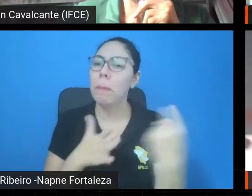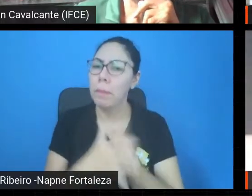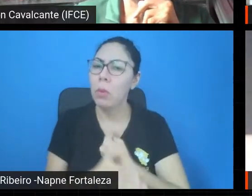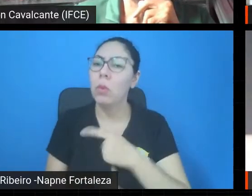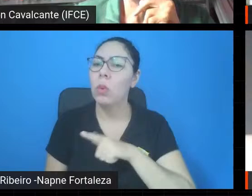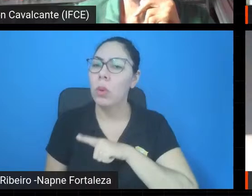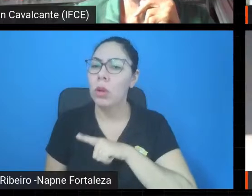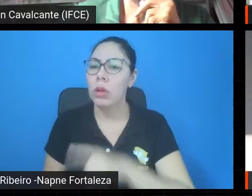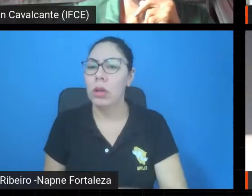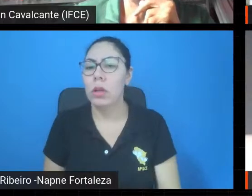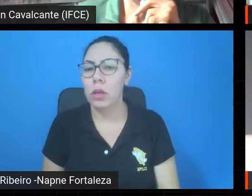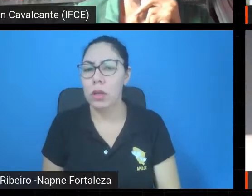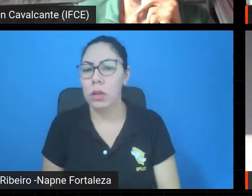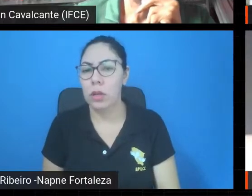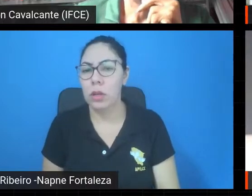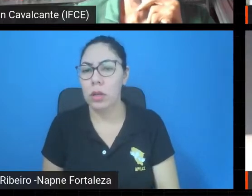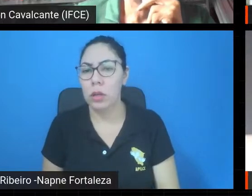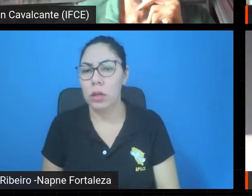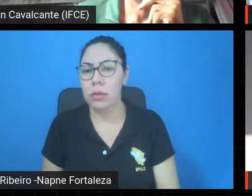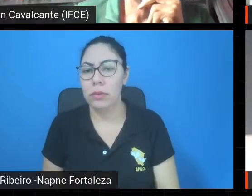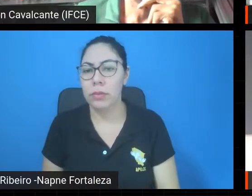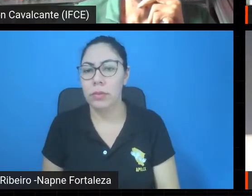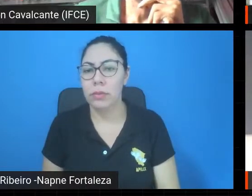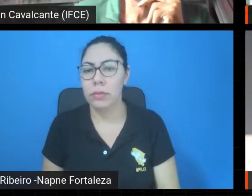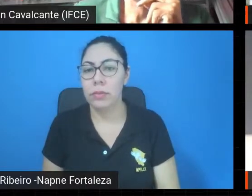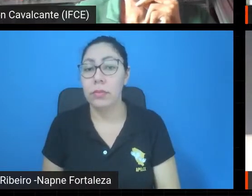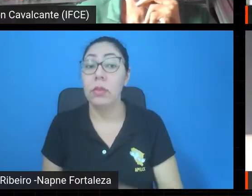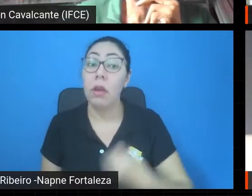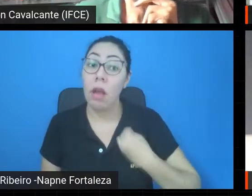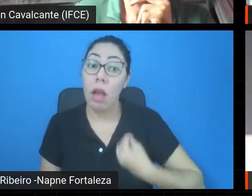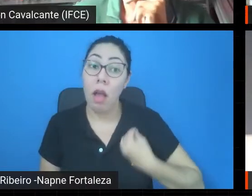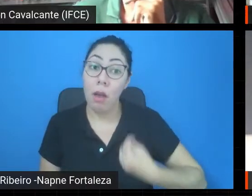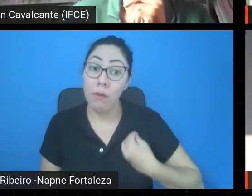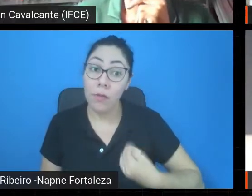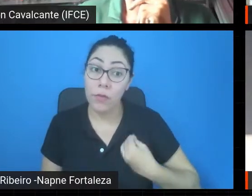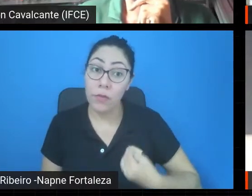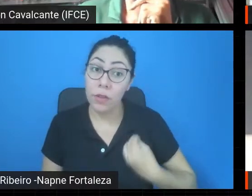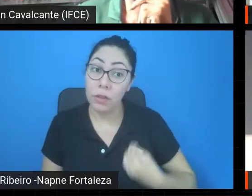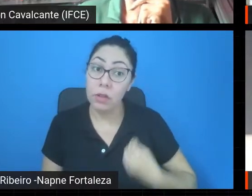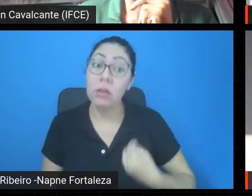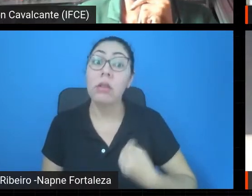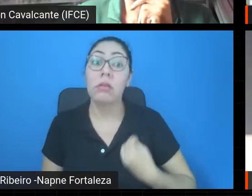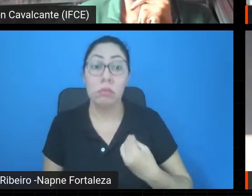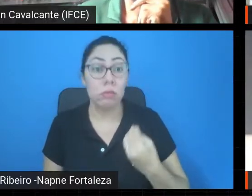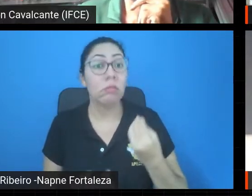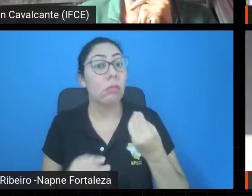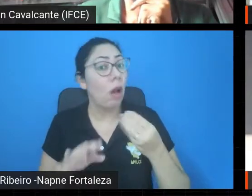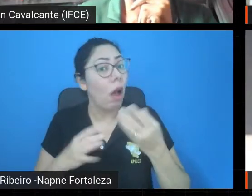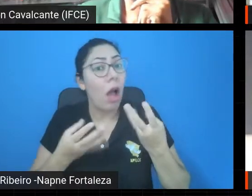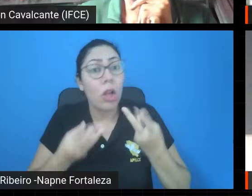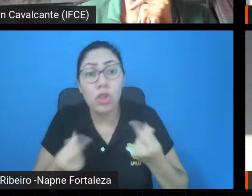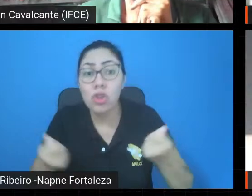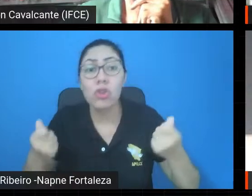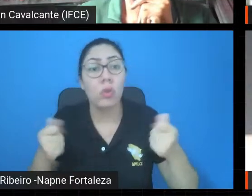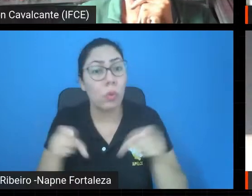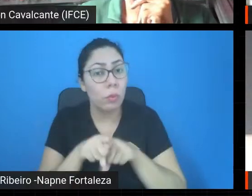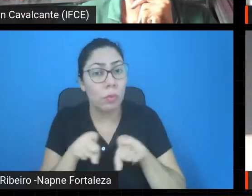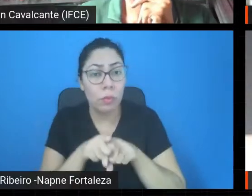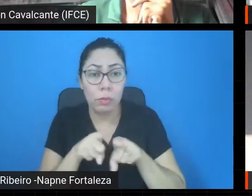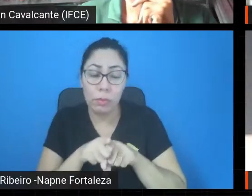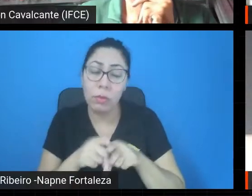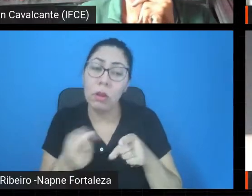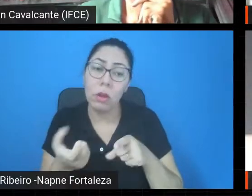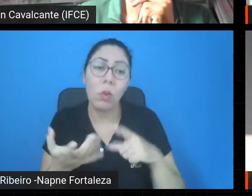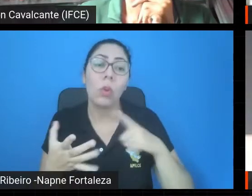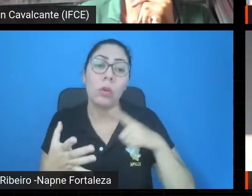se a vida pode ter um fim. E a vida está muito mais circunscrita ao que acontece com o universo, que acaba sendo uma coisa muito mais